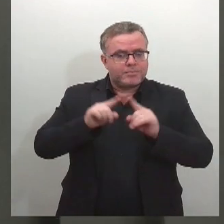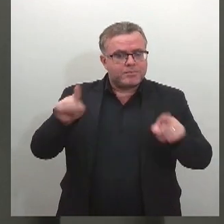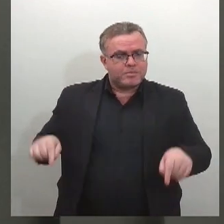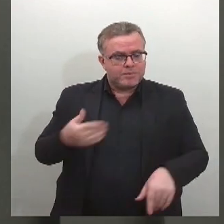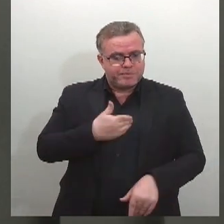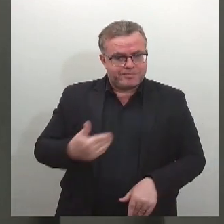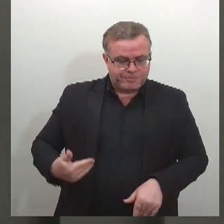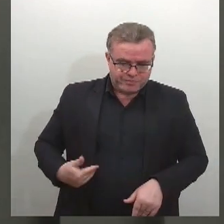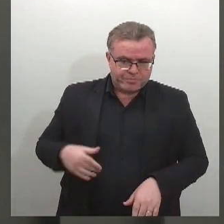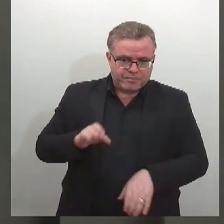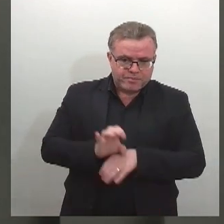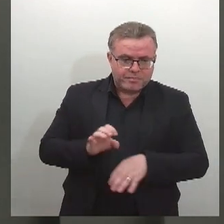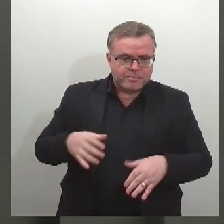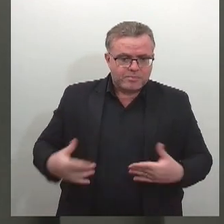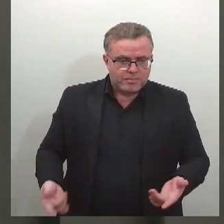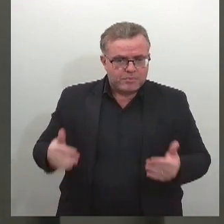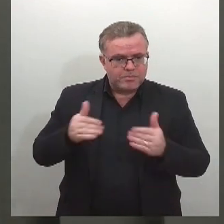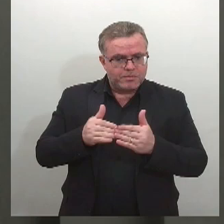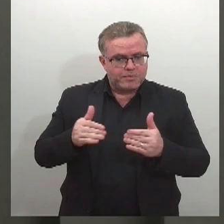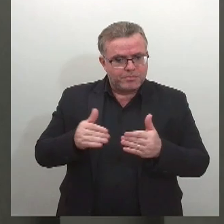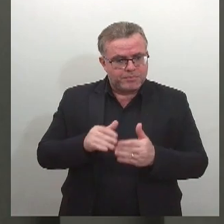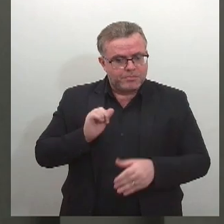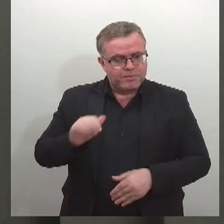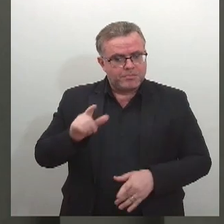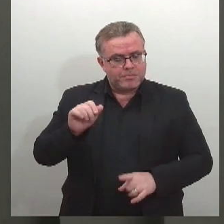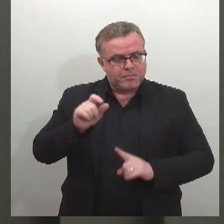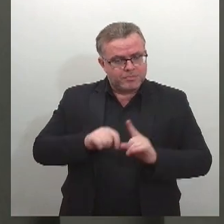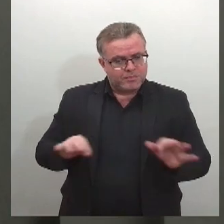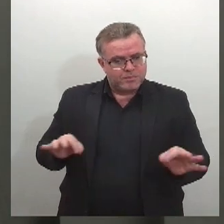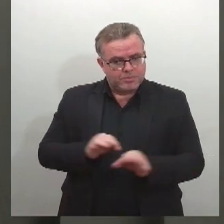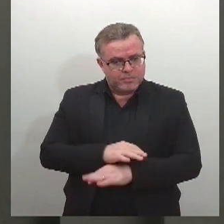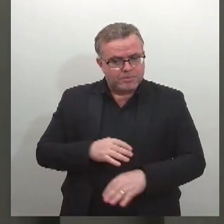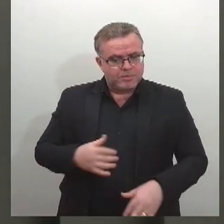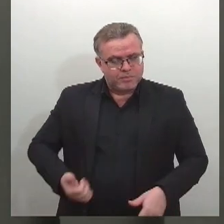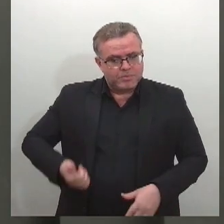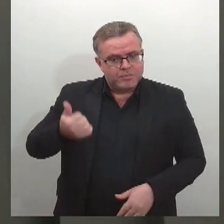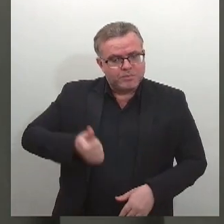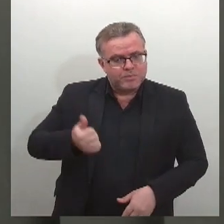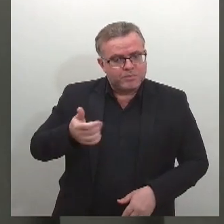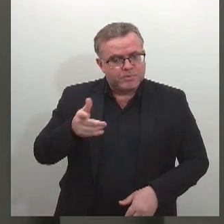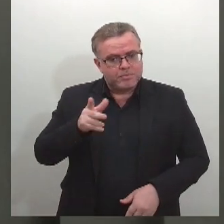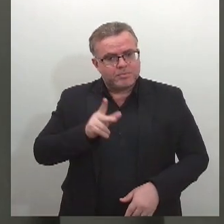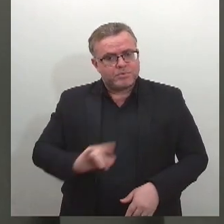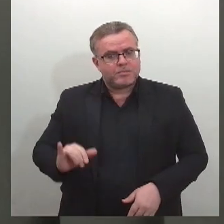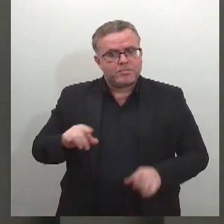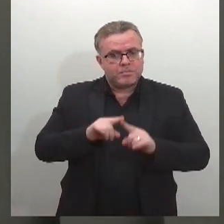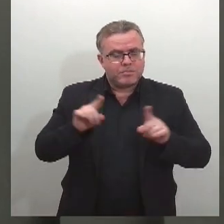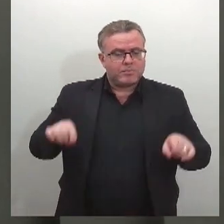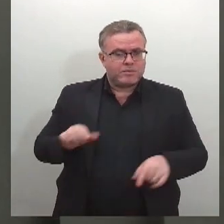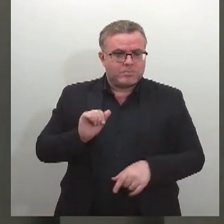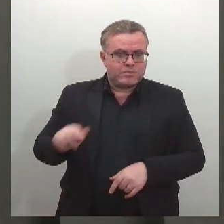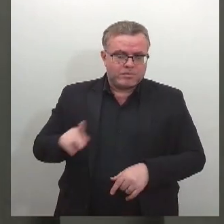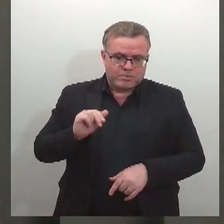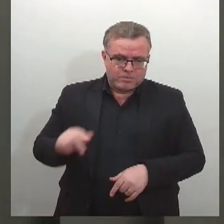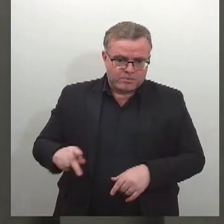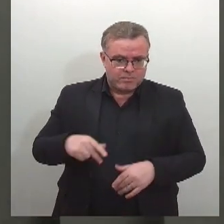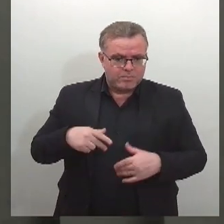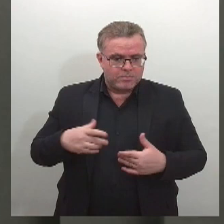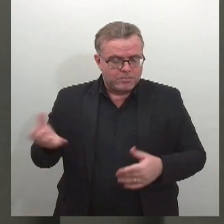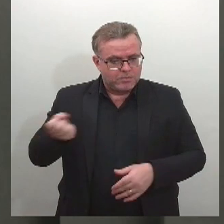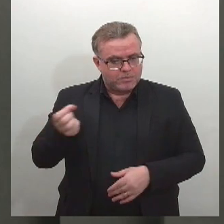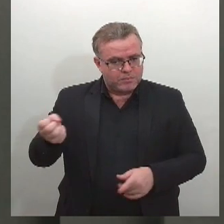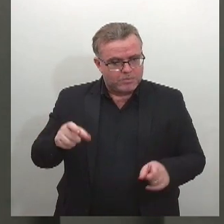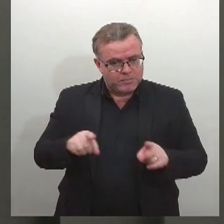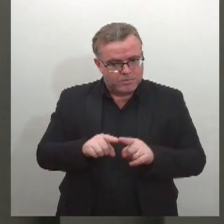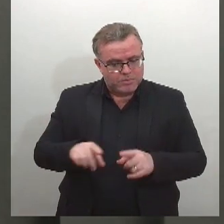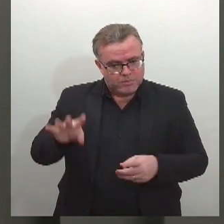referente ao mês de agosto. Os primeiros a receber serão os servidores aposentados e pensionistas. Na quarta, dia